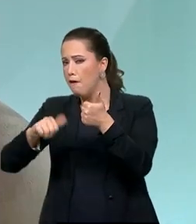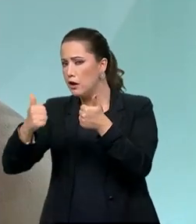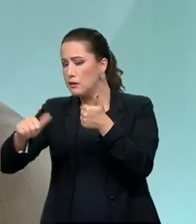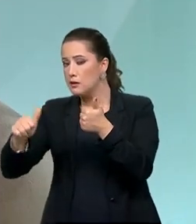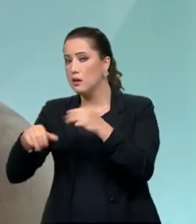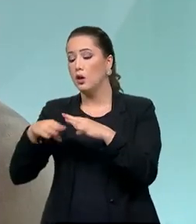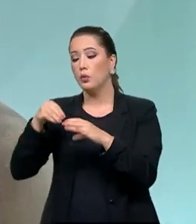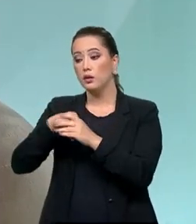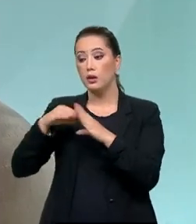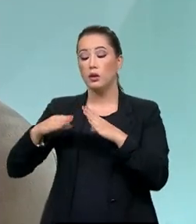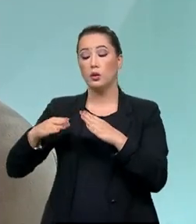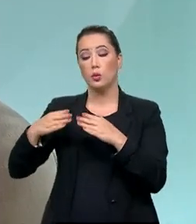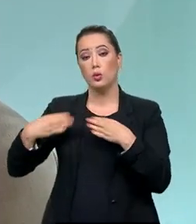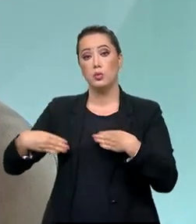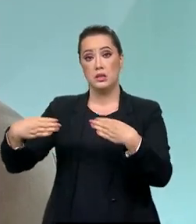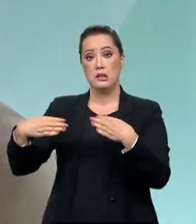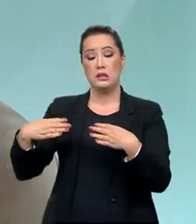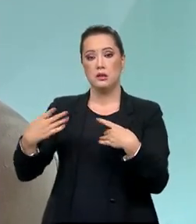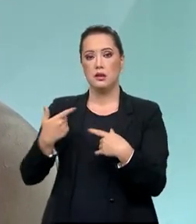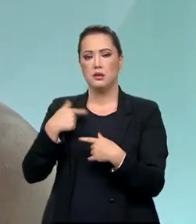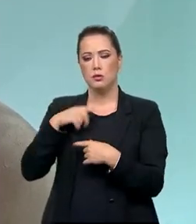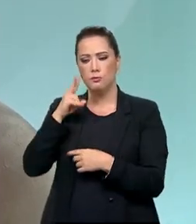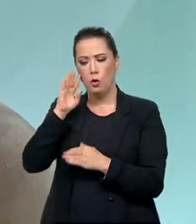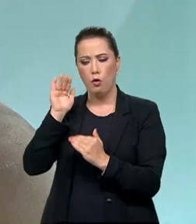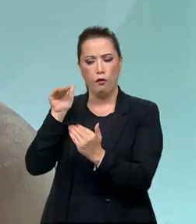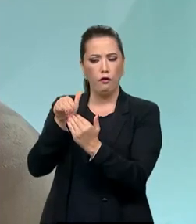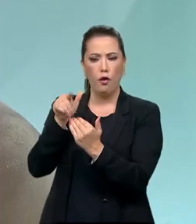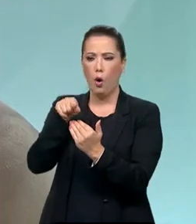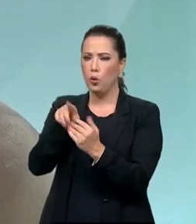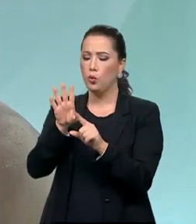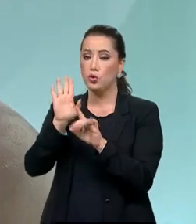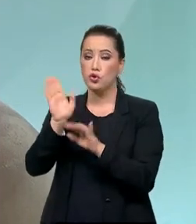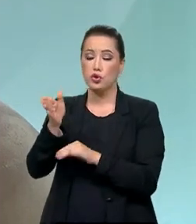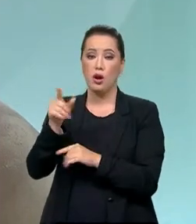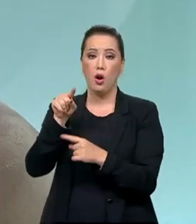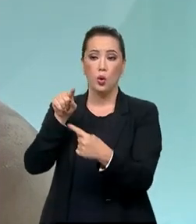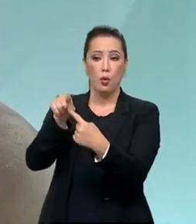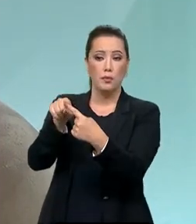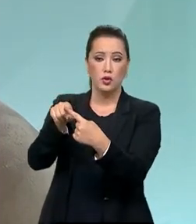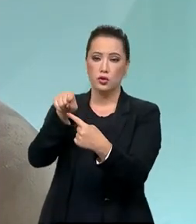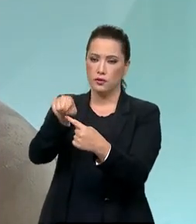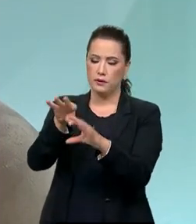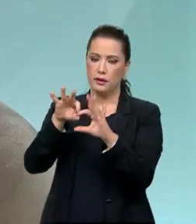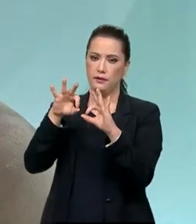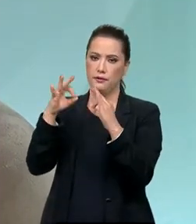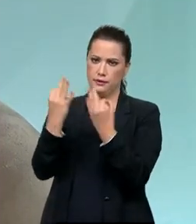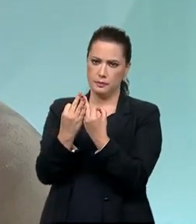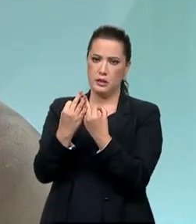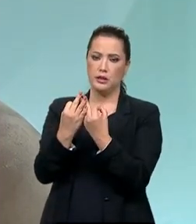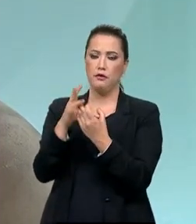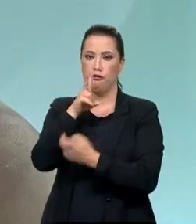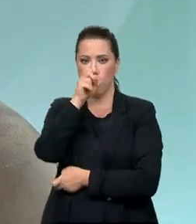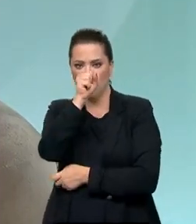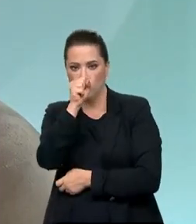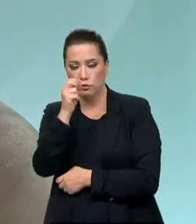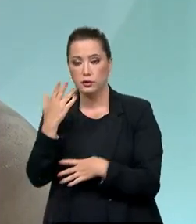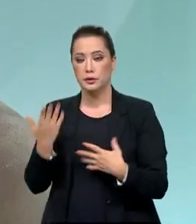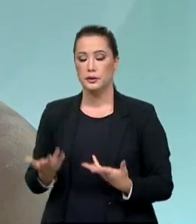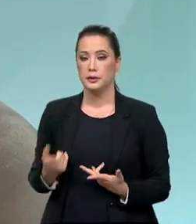de todas as ações que já se voltavam, de certa forma, para o fortalecimento de vínculos familiares.